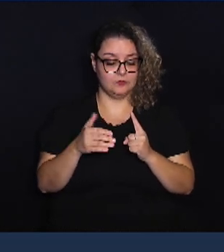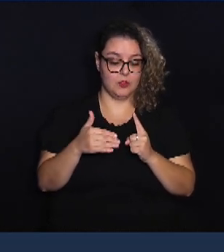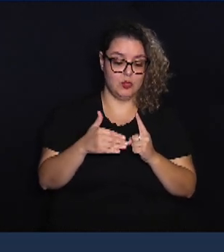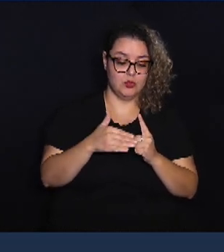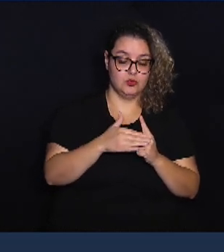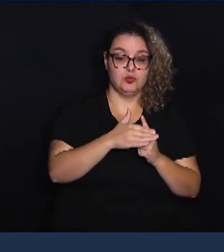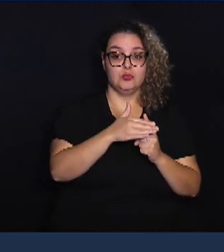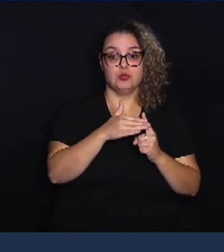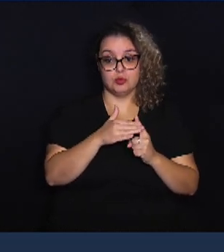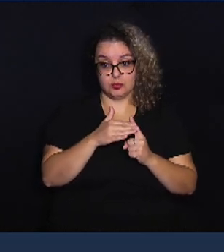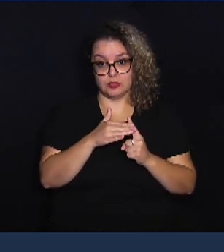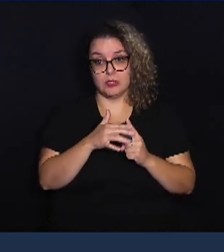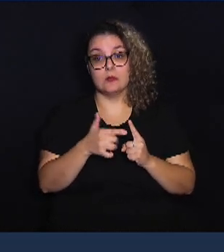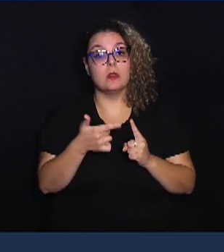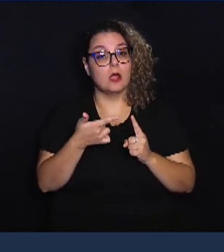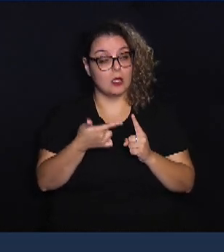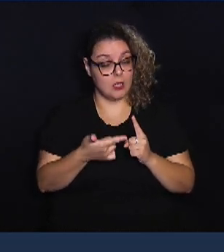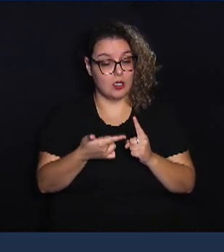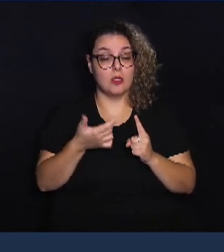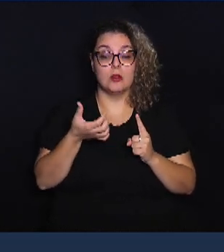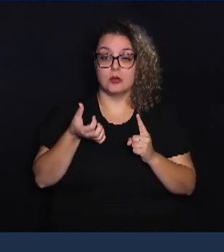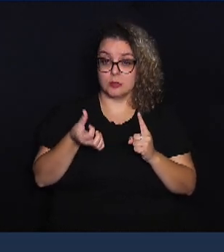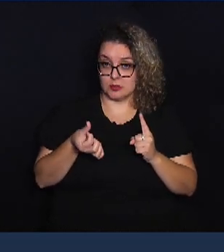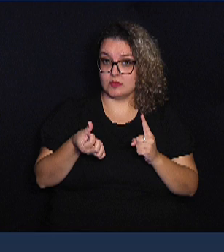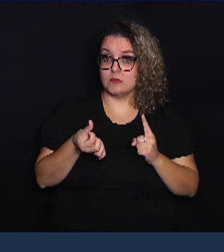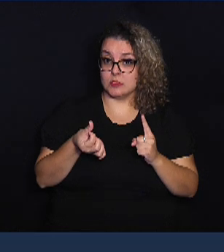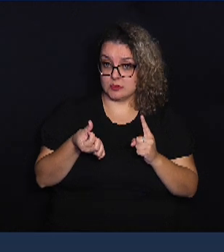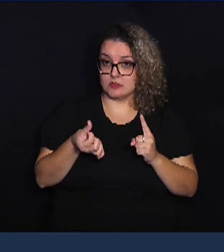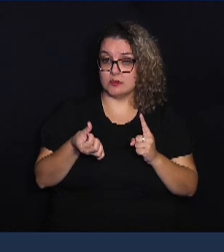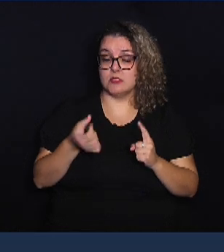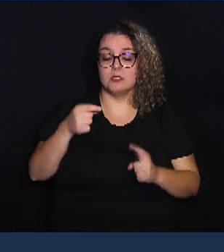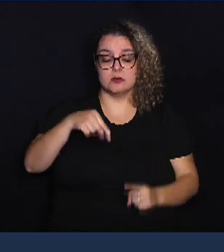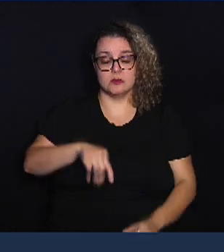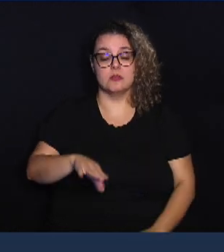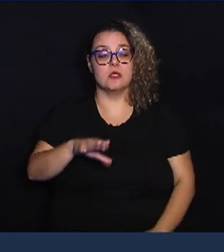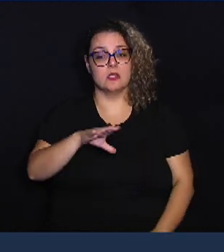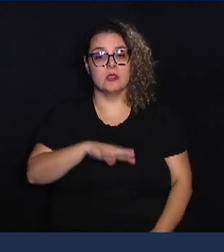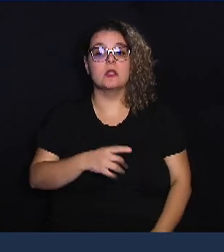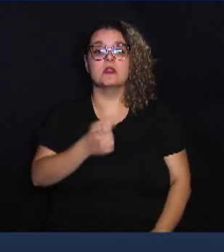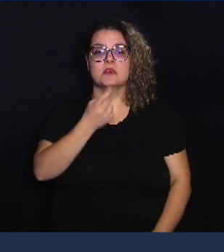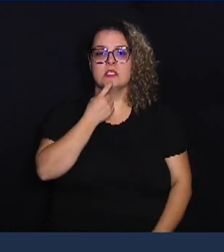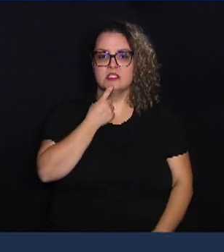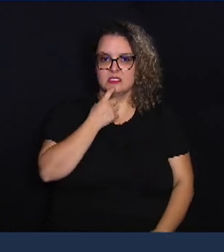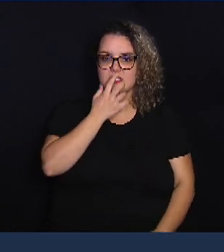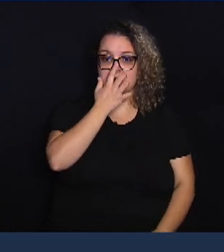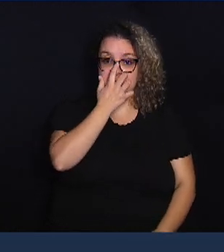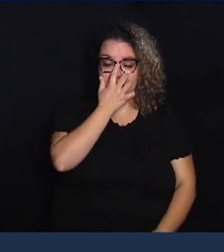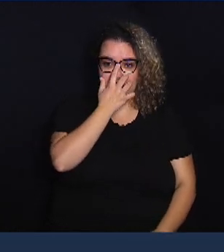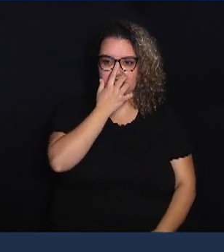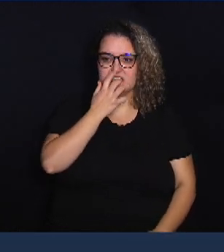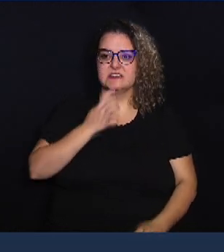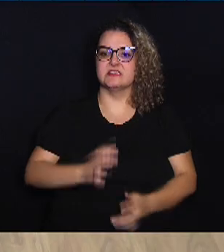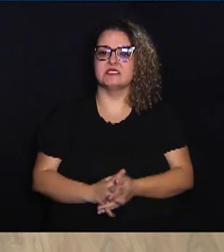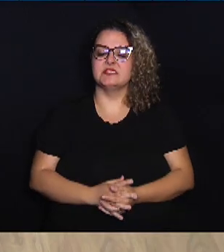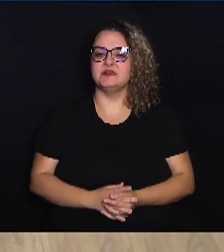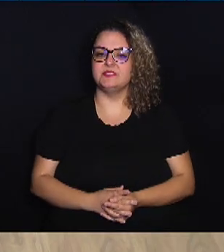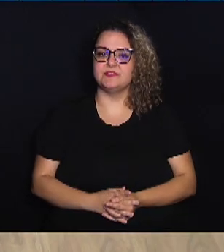longo do dia a temperatura sobe, podendo chegar aos 26 aqui na cidade de Campinas.